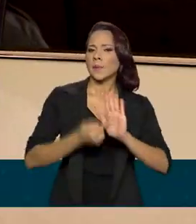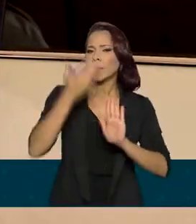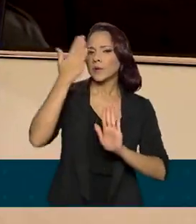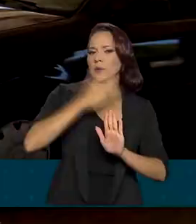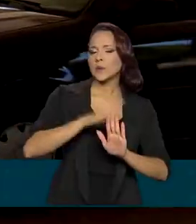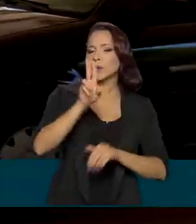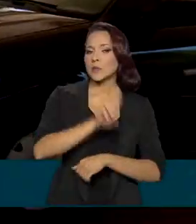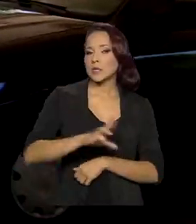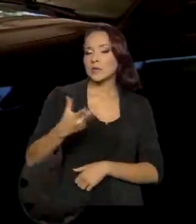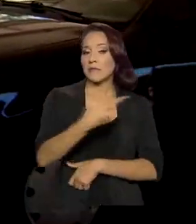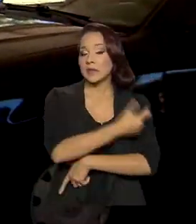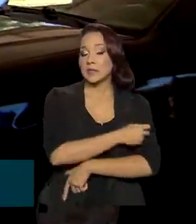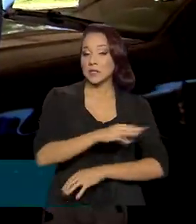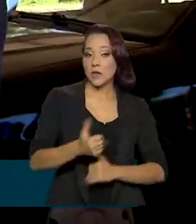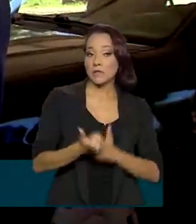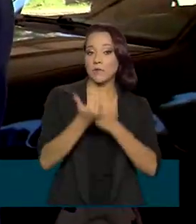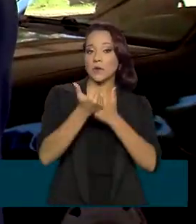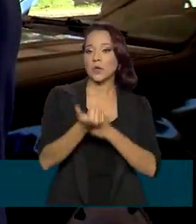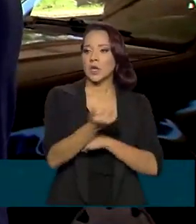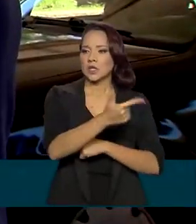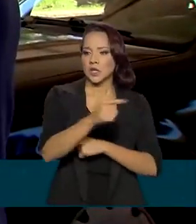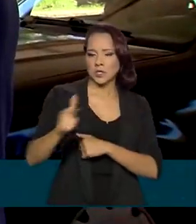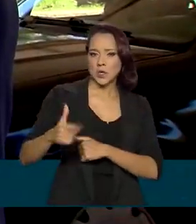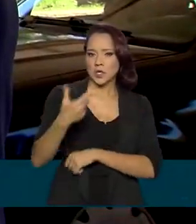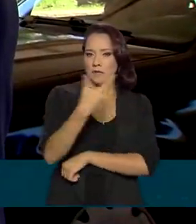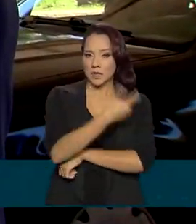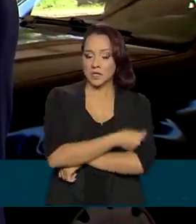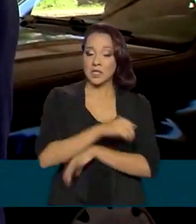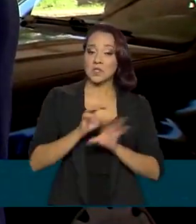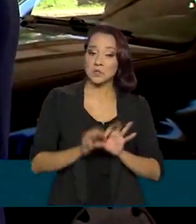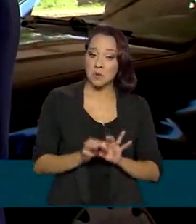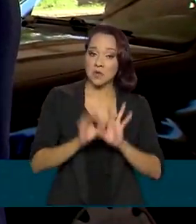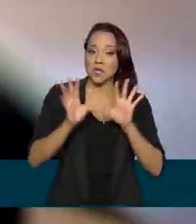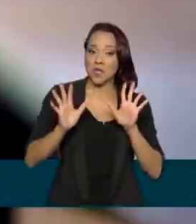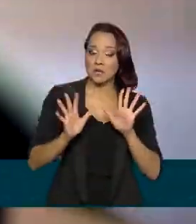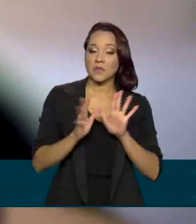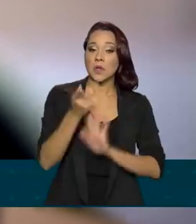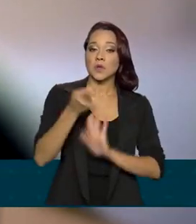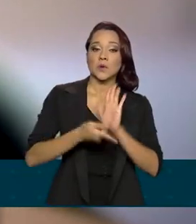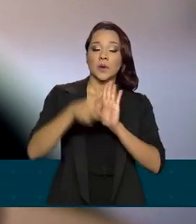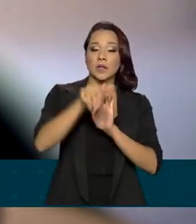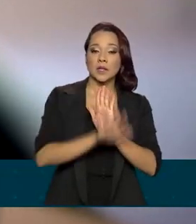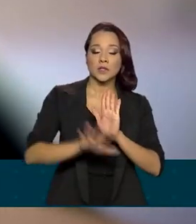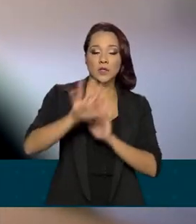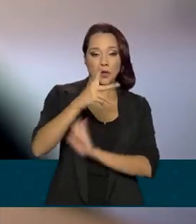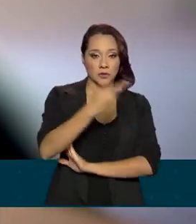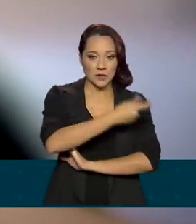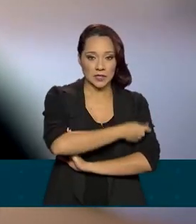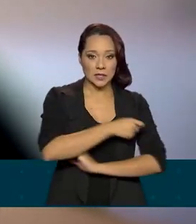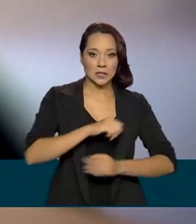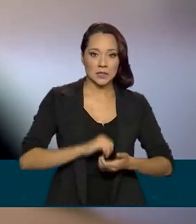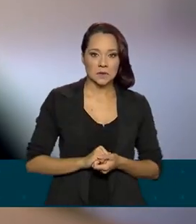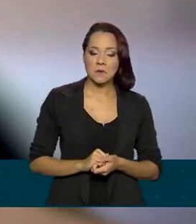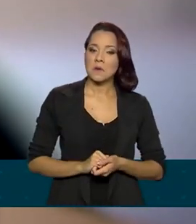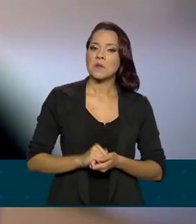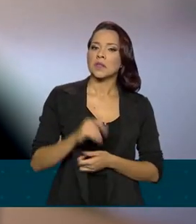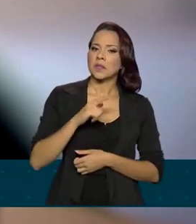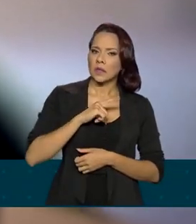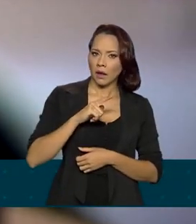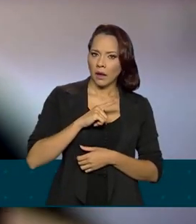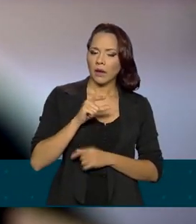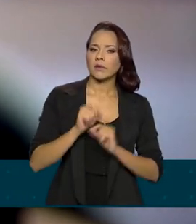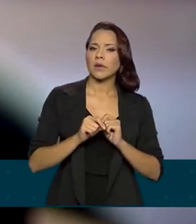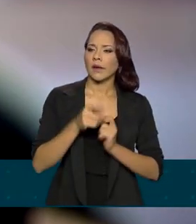que a utilização da dose de reforço das demais vacinas disponíveis no Plano Nacional de Imunizações provoca